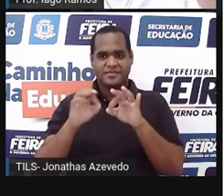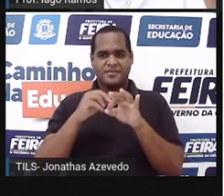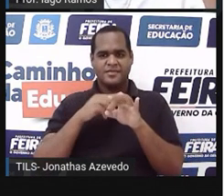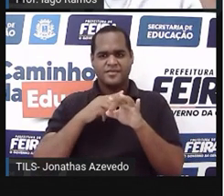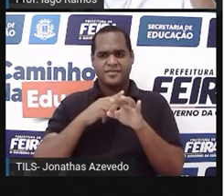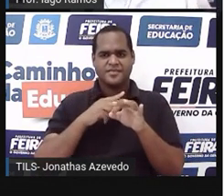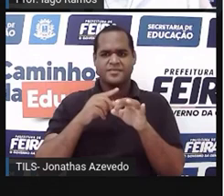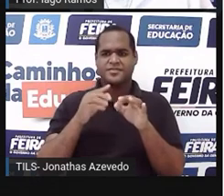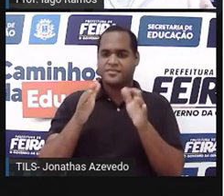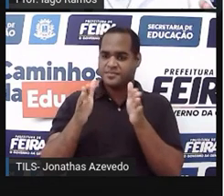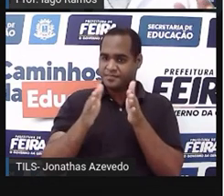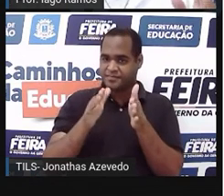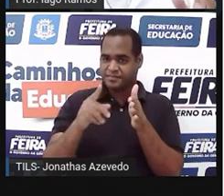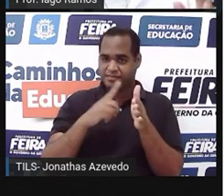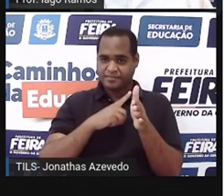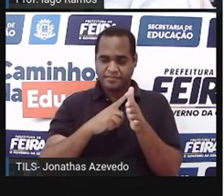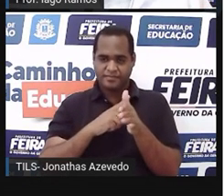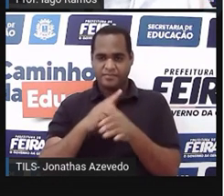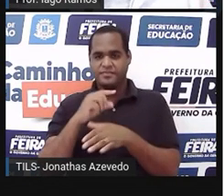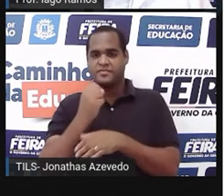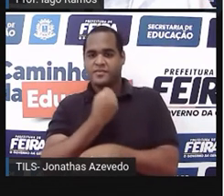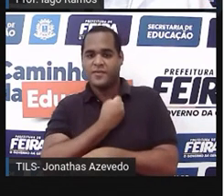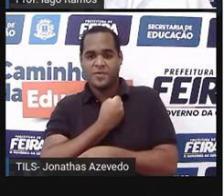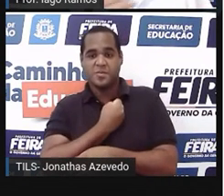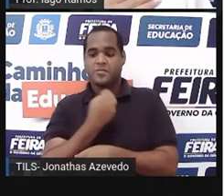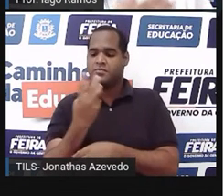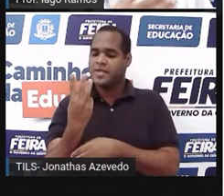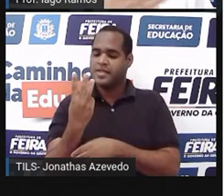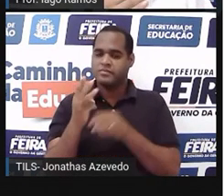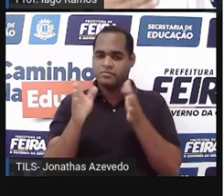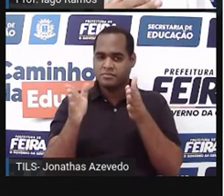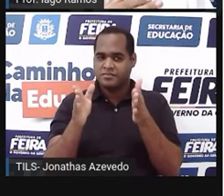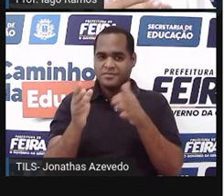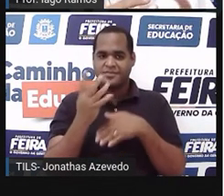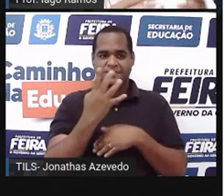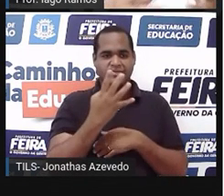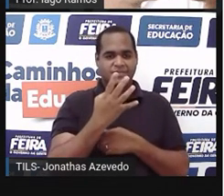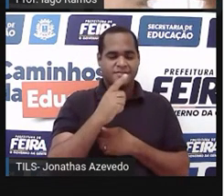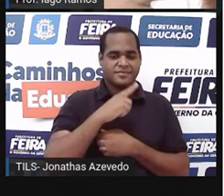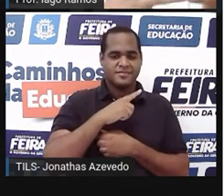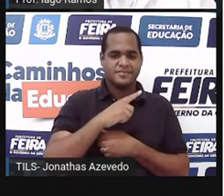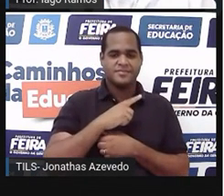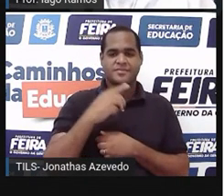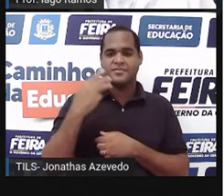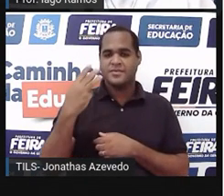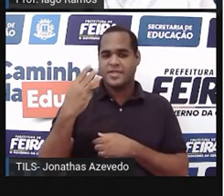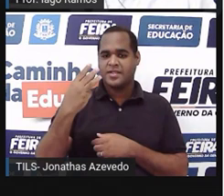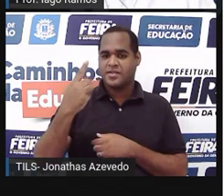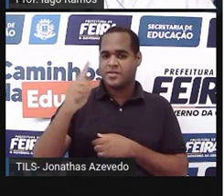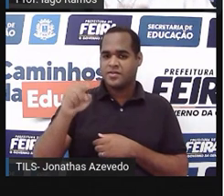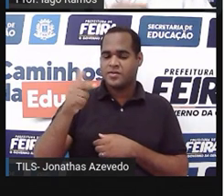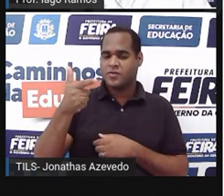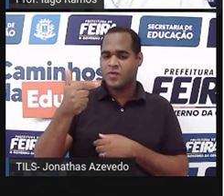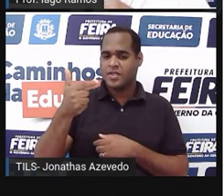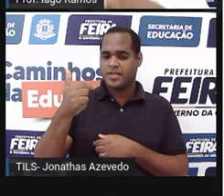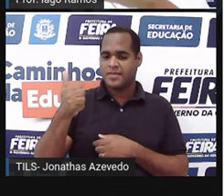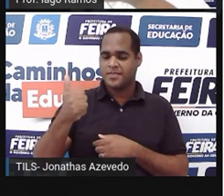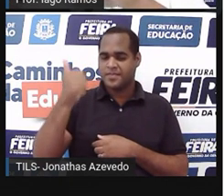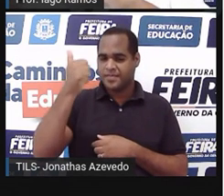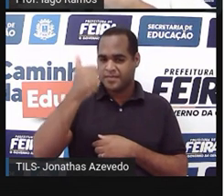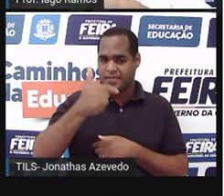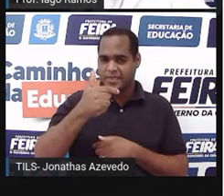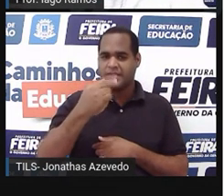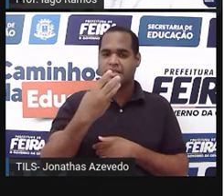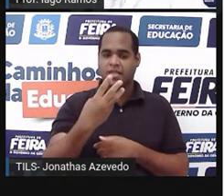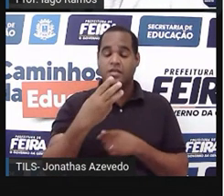entre os números 3 e 4, porque 3,12 é maior do que 3 e ao mesmo tempo é